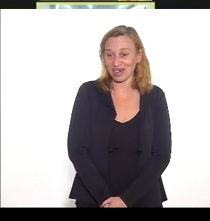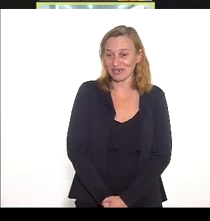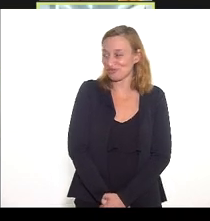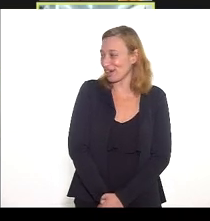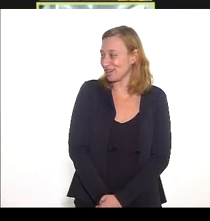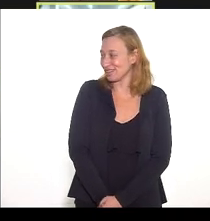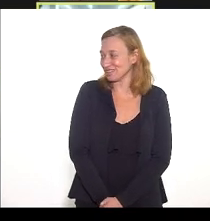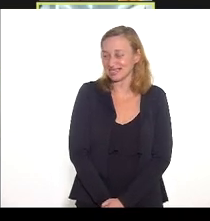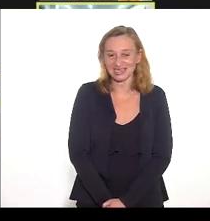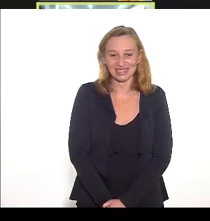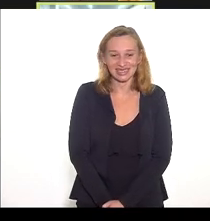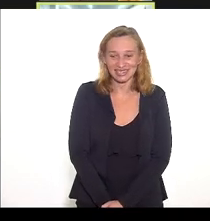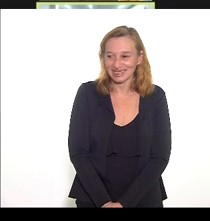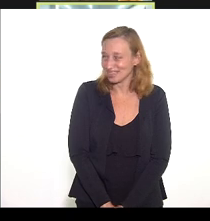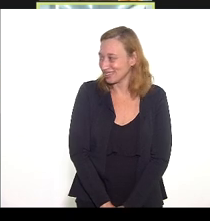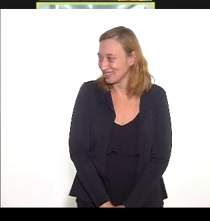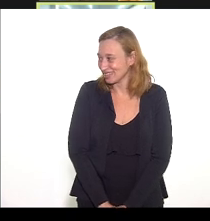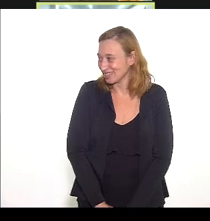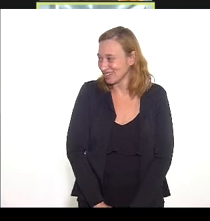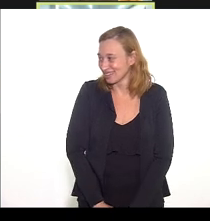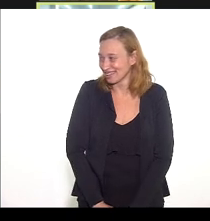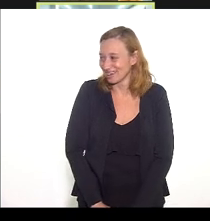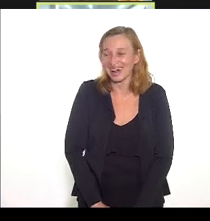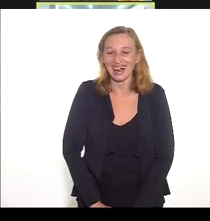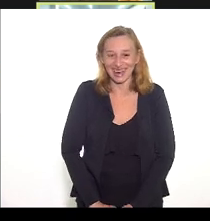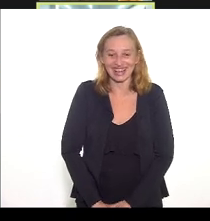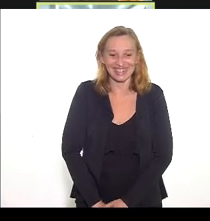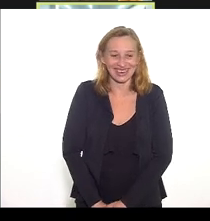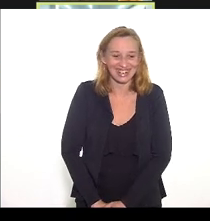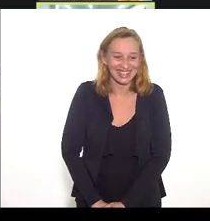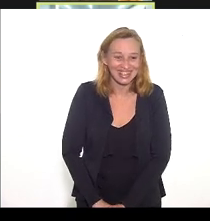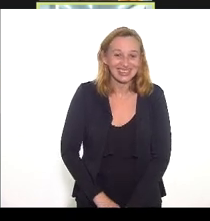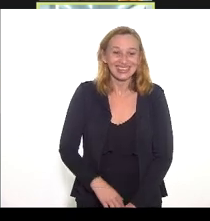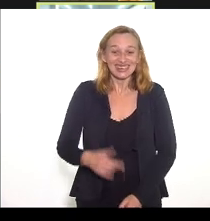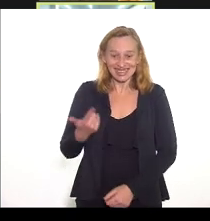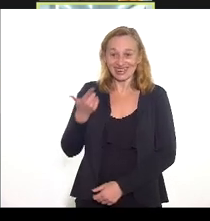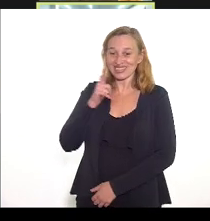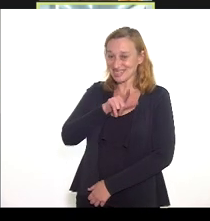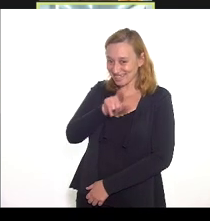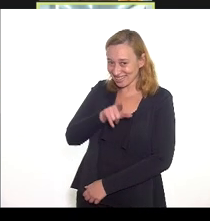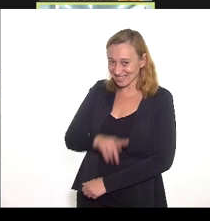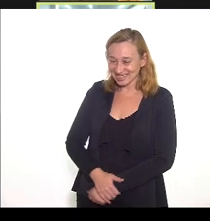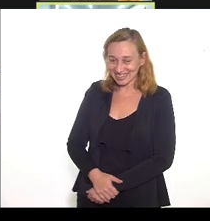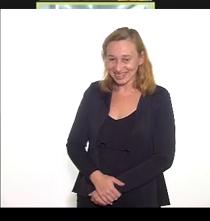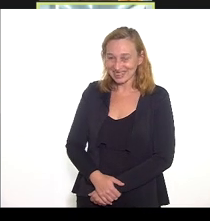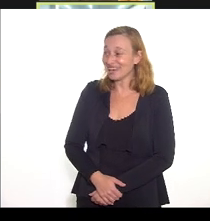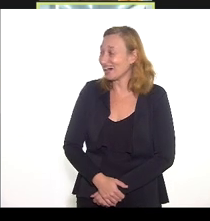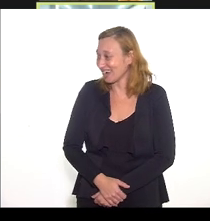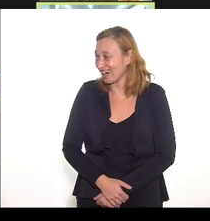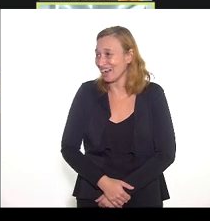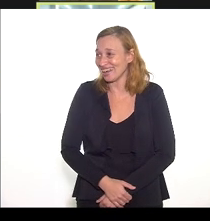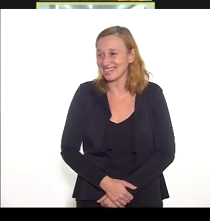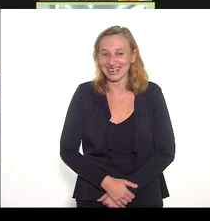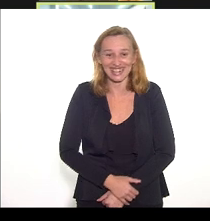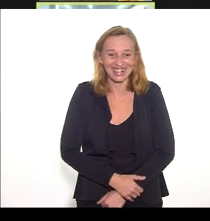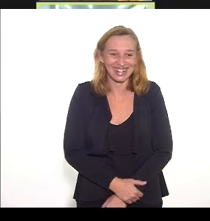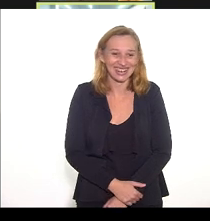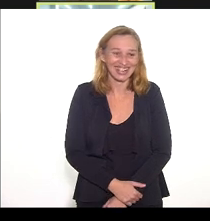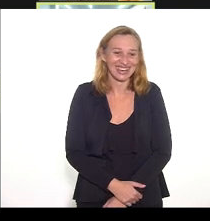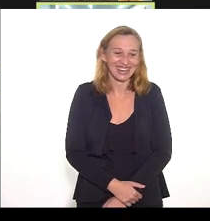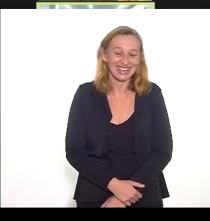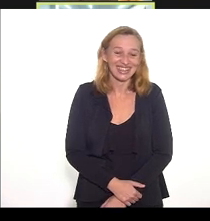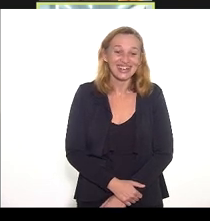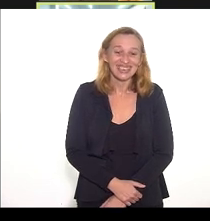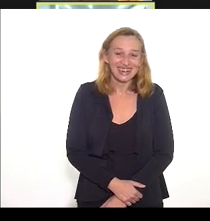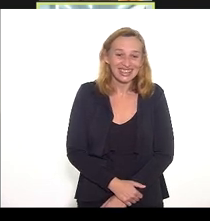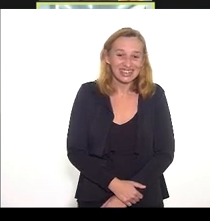É só minha remesa lá, para você poder... Está conseguindo? Deputada, está dando para ver? Entrou